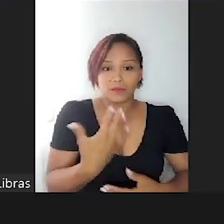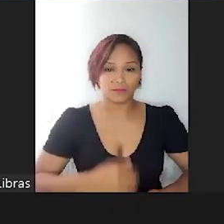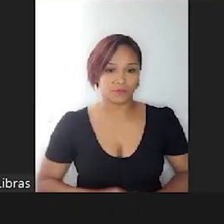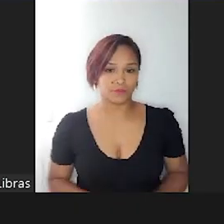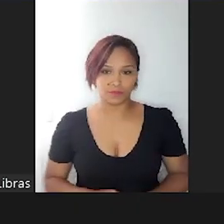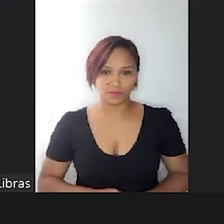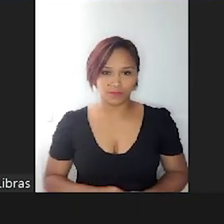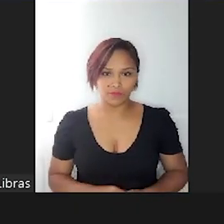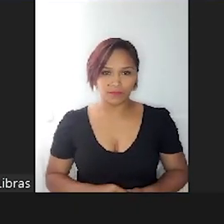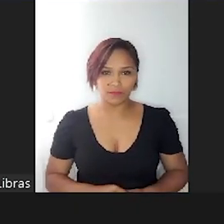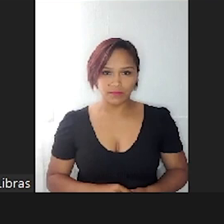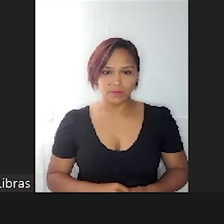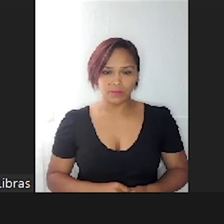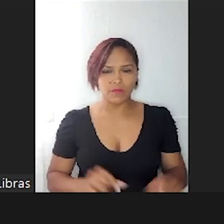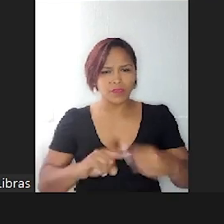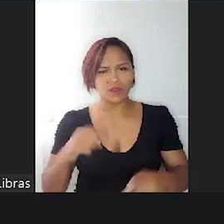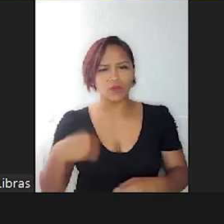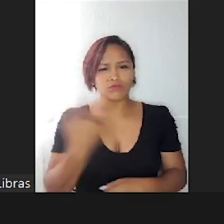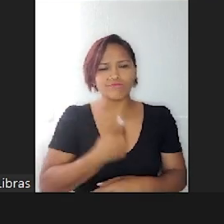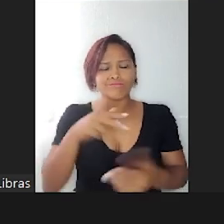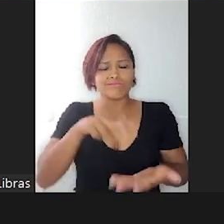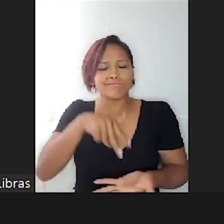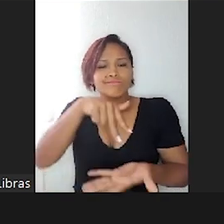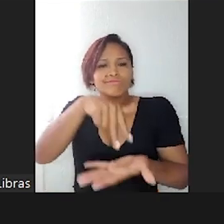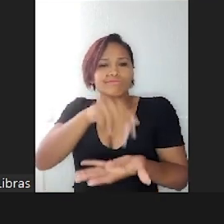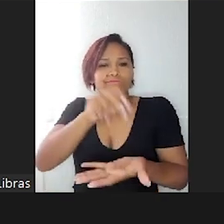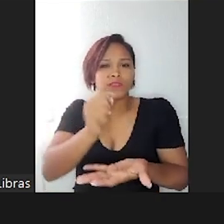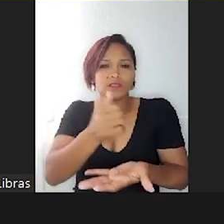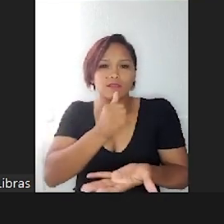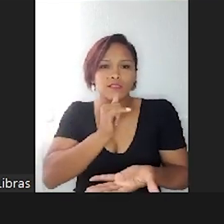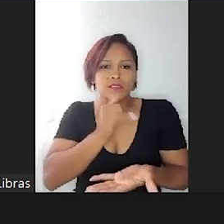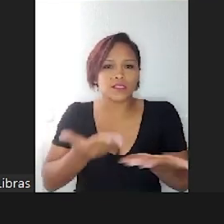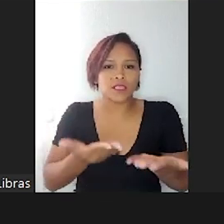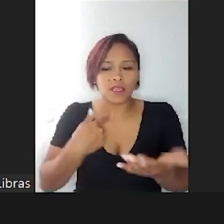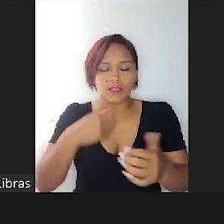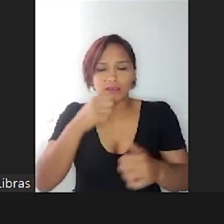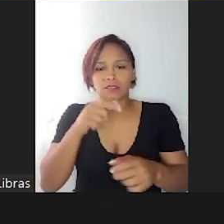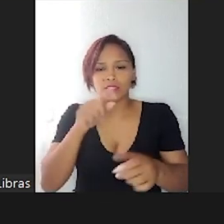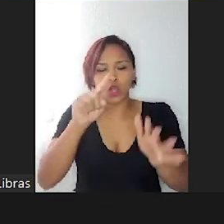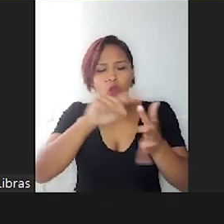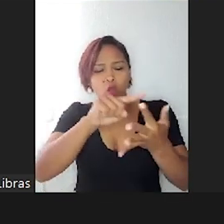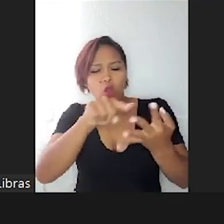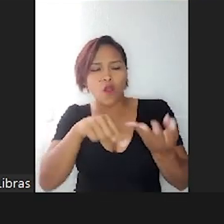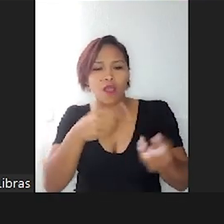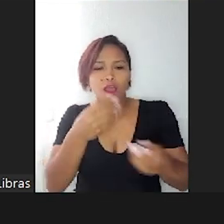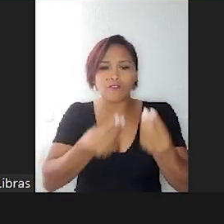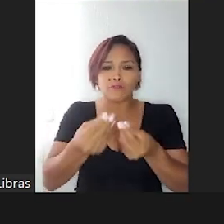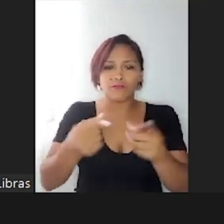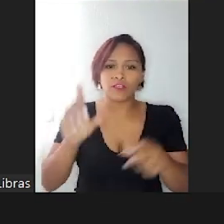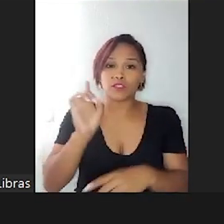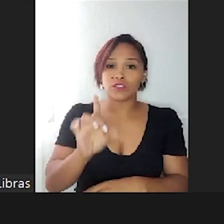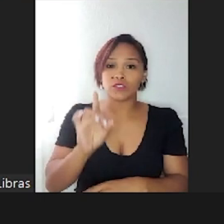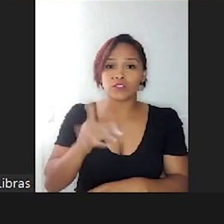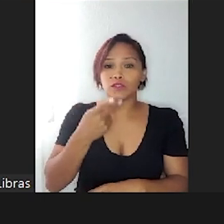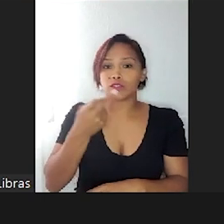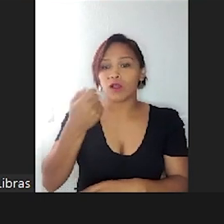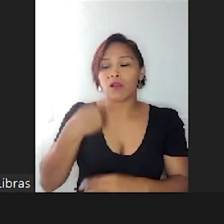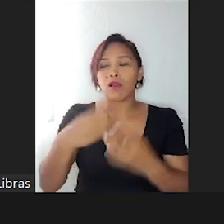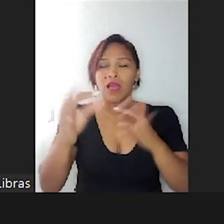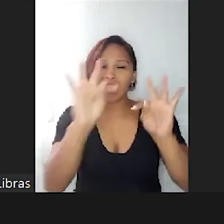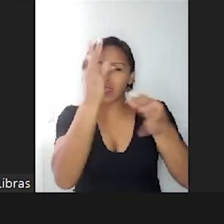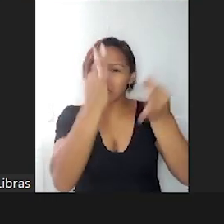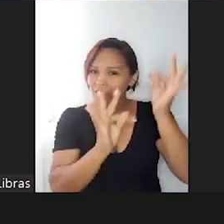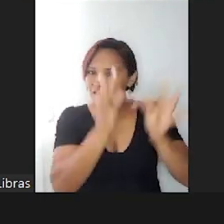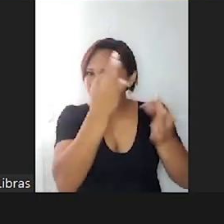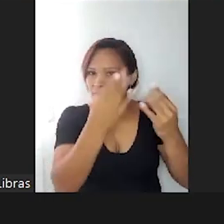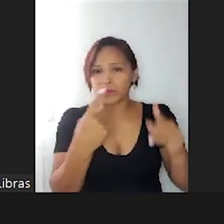quanto a gente coloca essas questões só para as terapias, só para